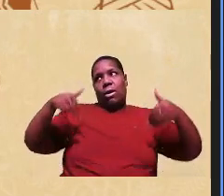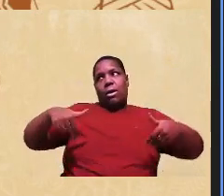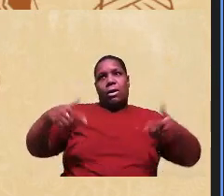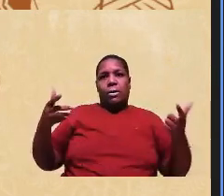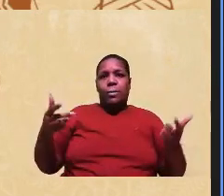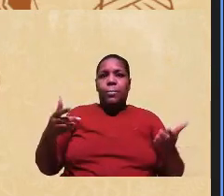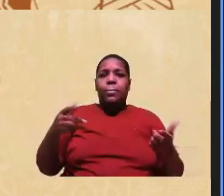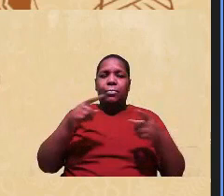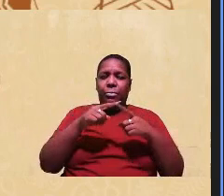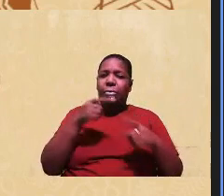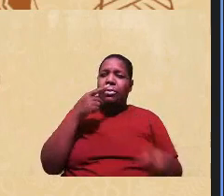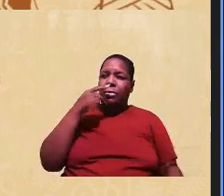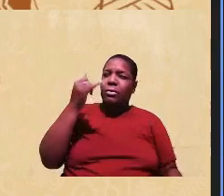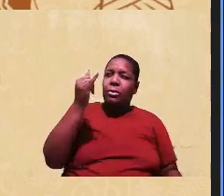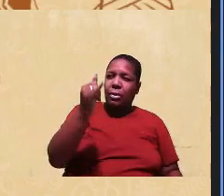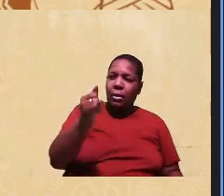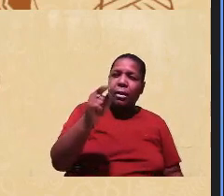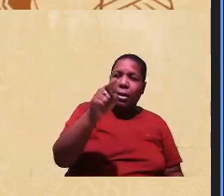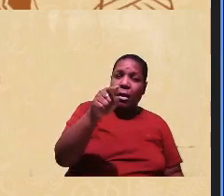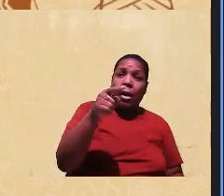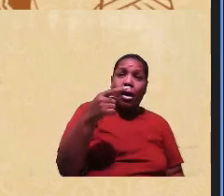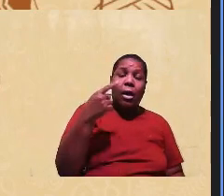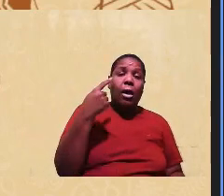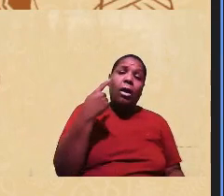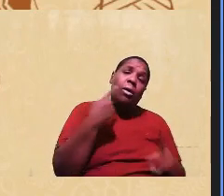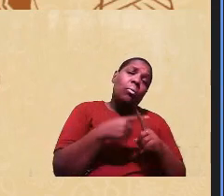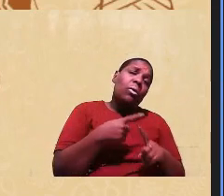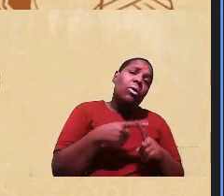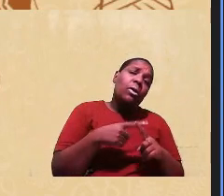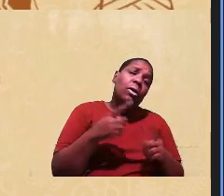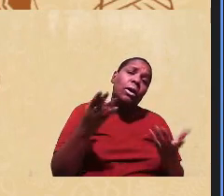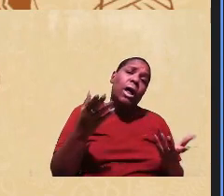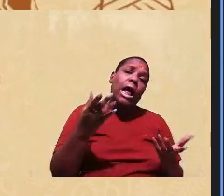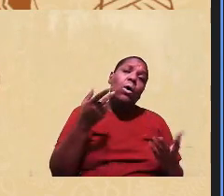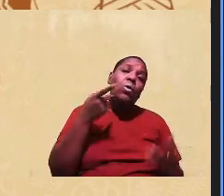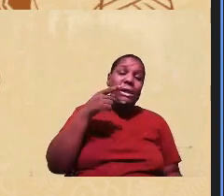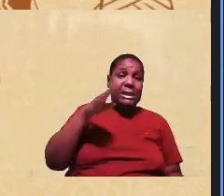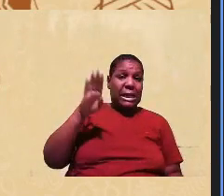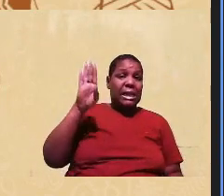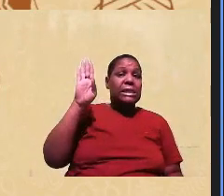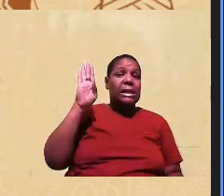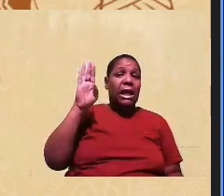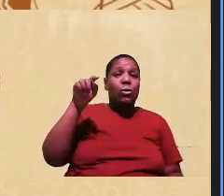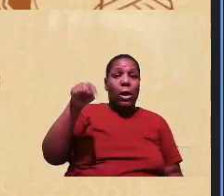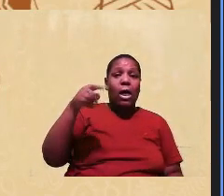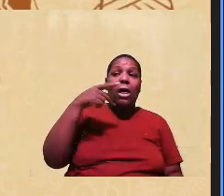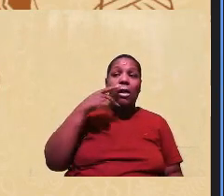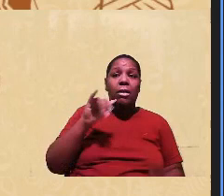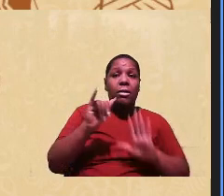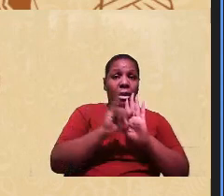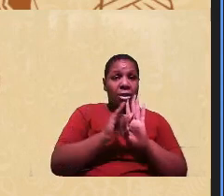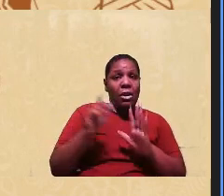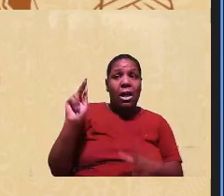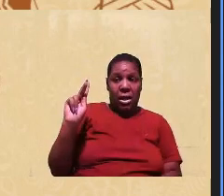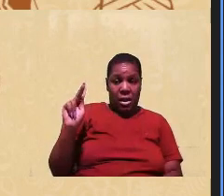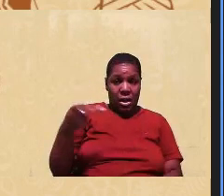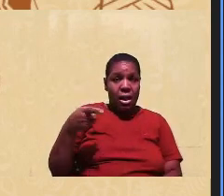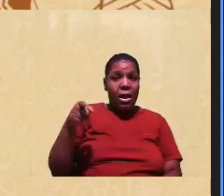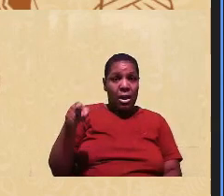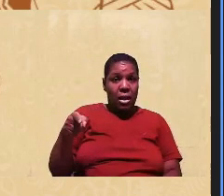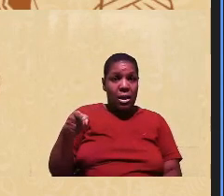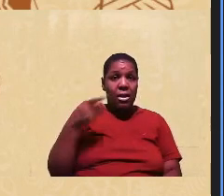bom a tocar nesse assunto, porque é que os candidatos que são identificados fraudando, eles são